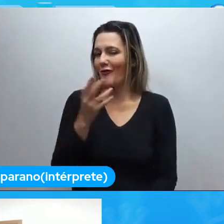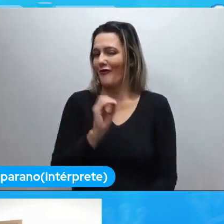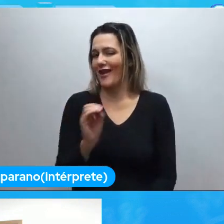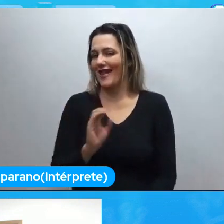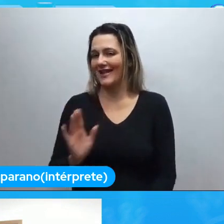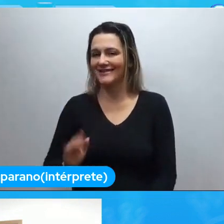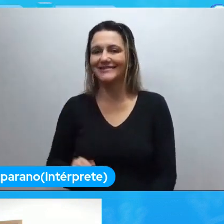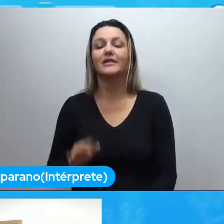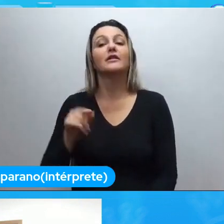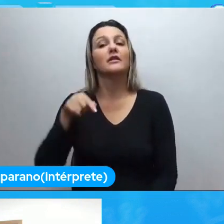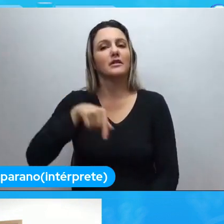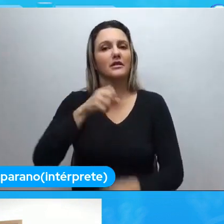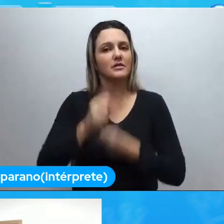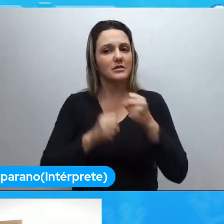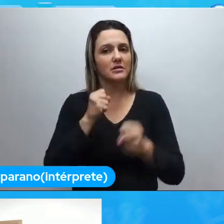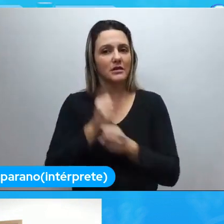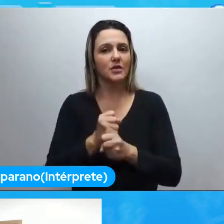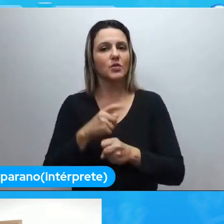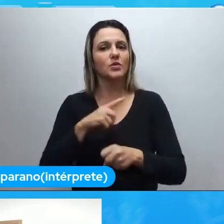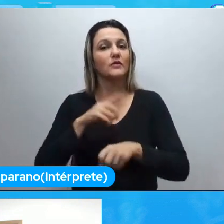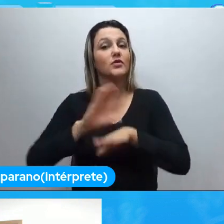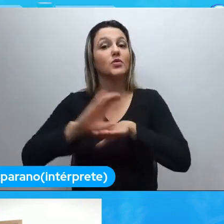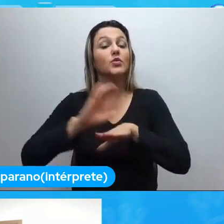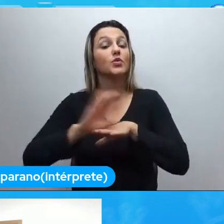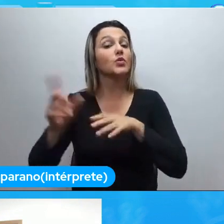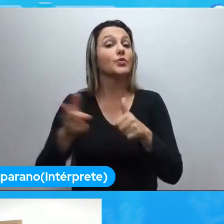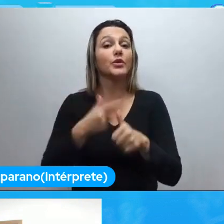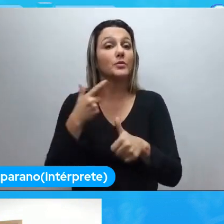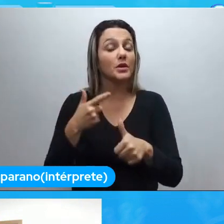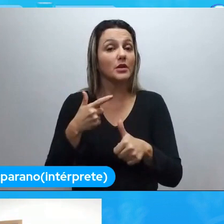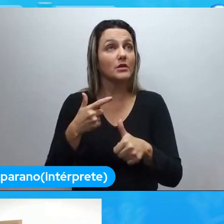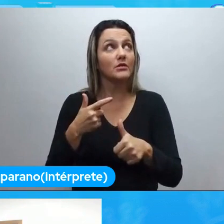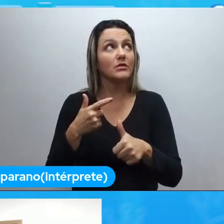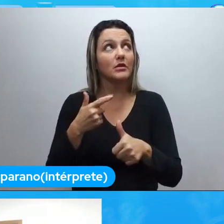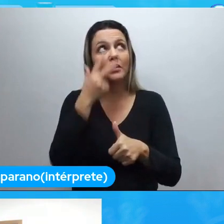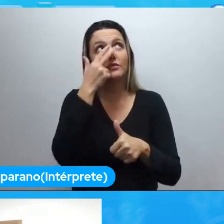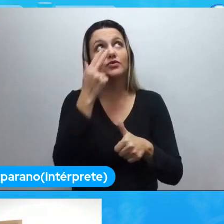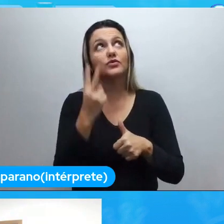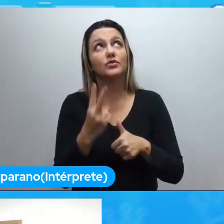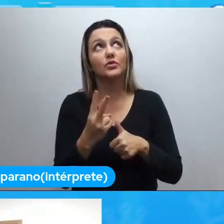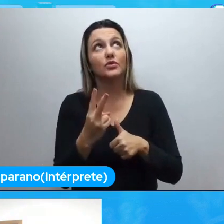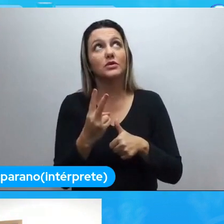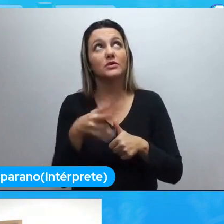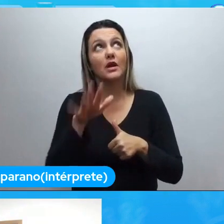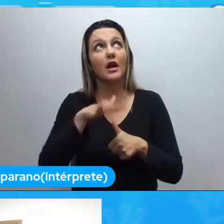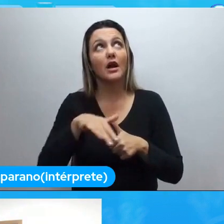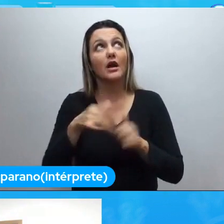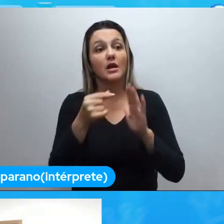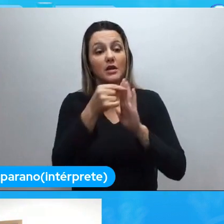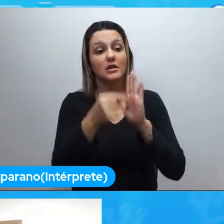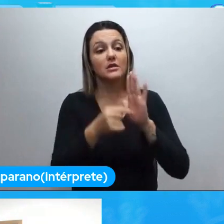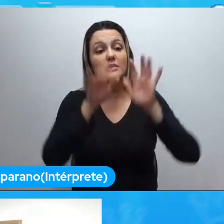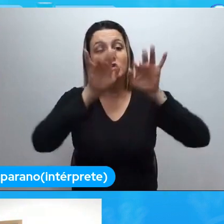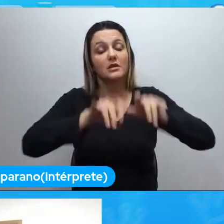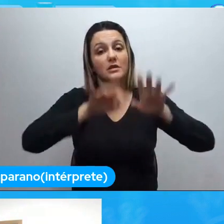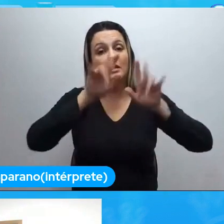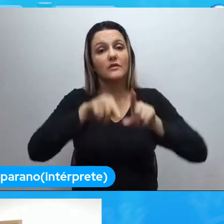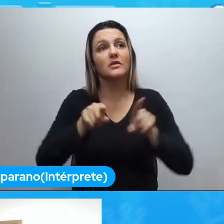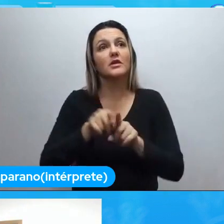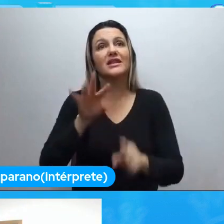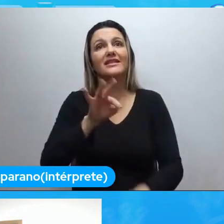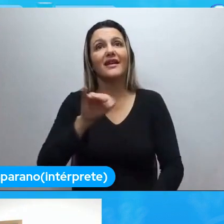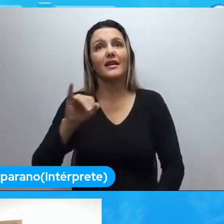só nesse ano que eu tenho um curso, o primeiro curso, acho que já teve em dois, de desenvolvimento ou de TI ofertados pela